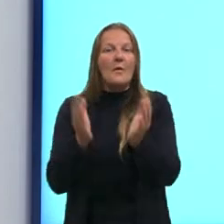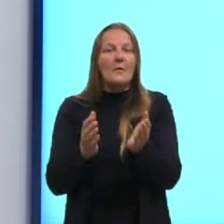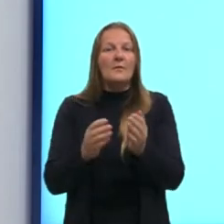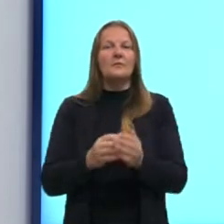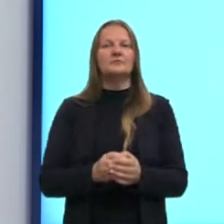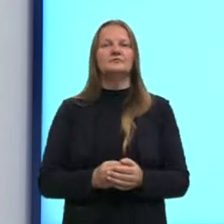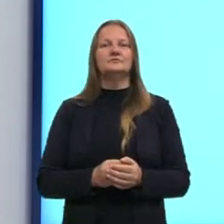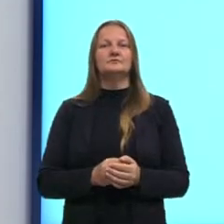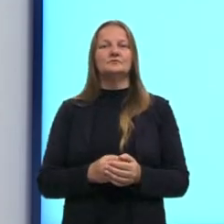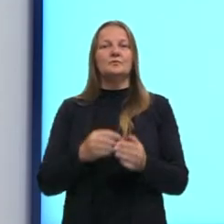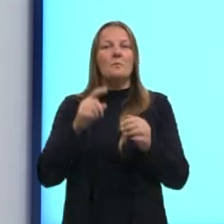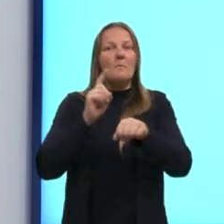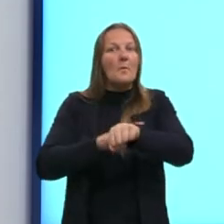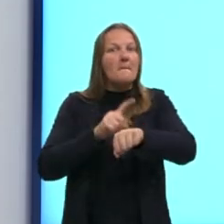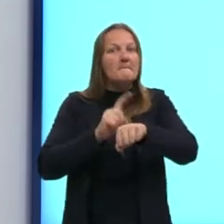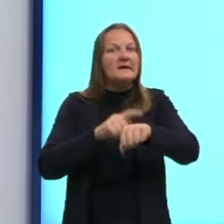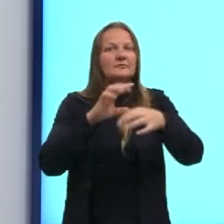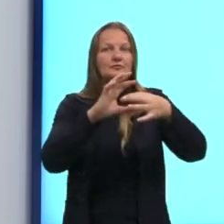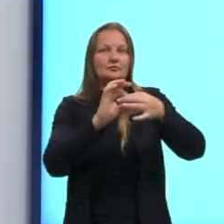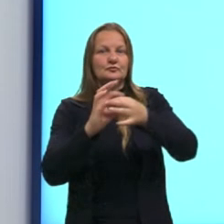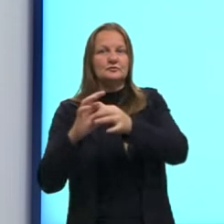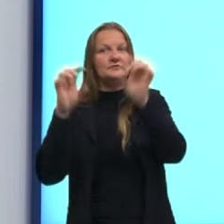determinado momento.